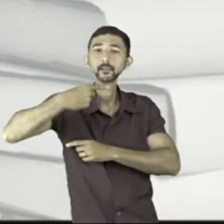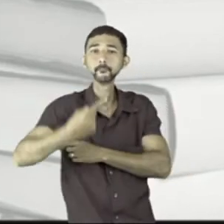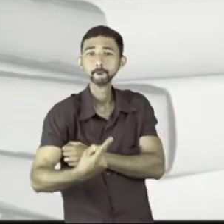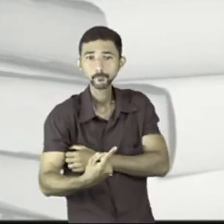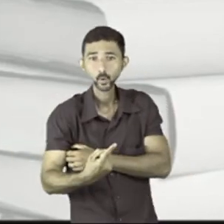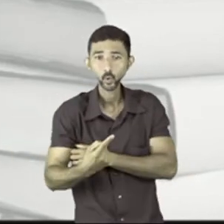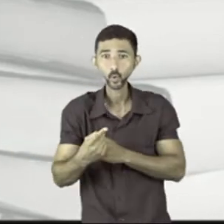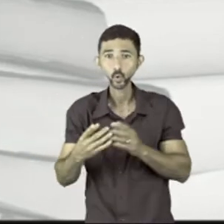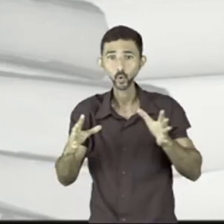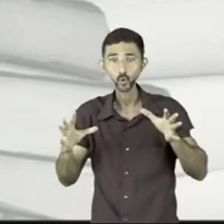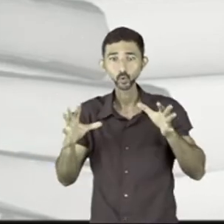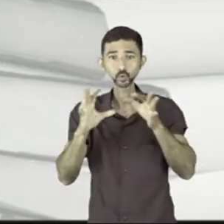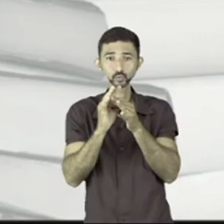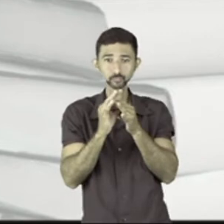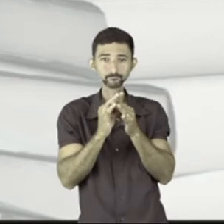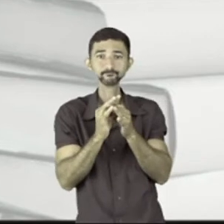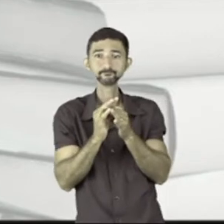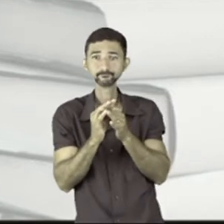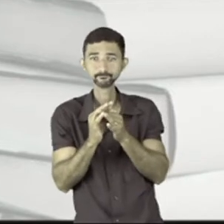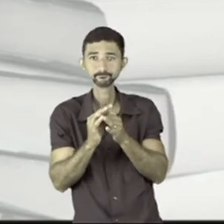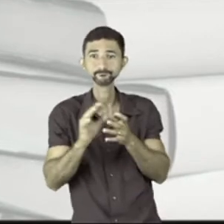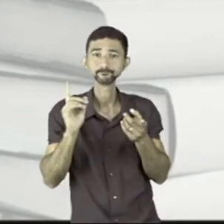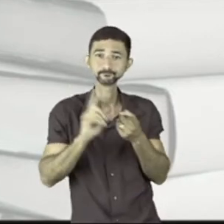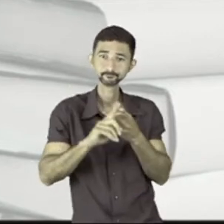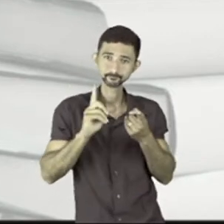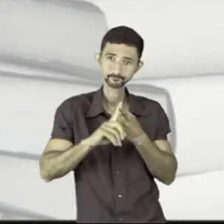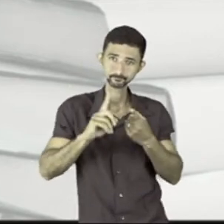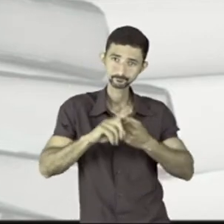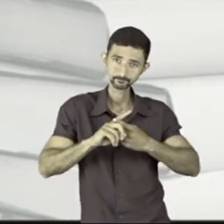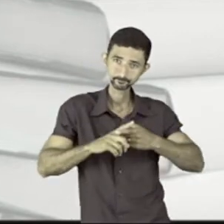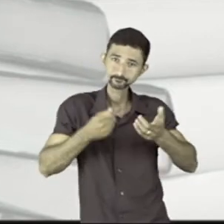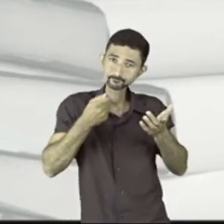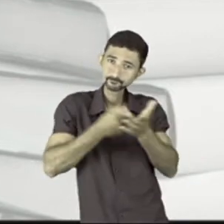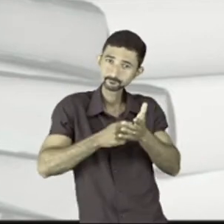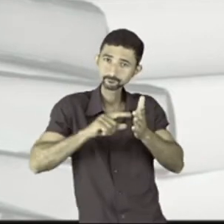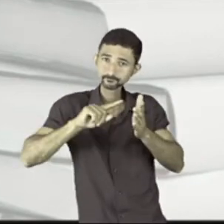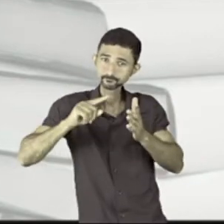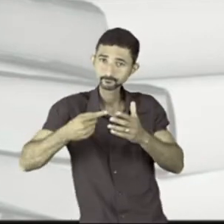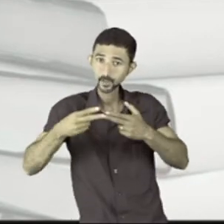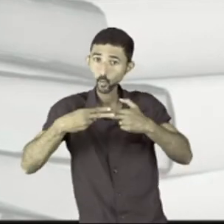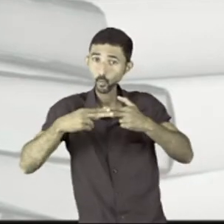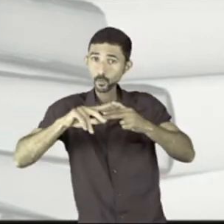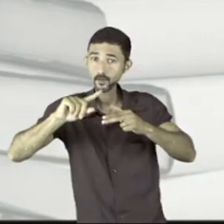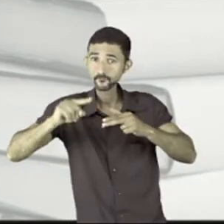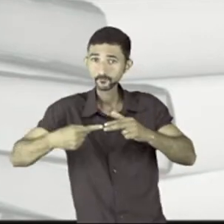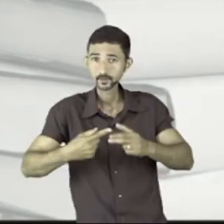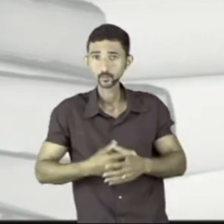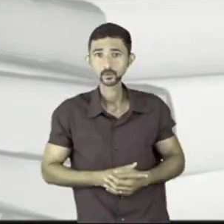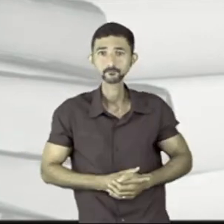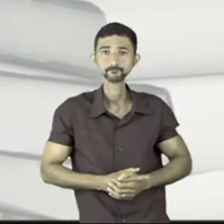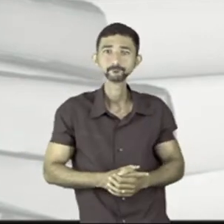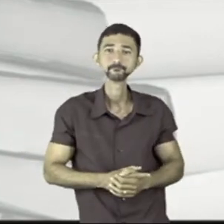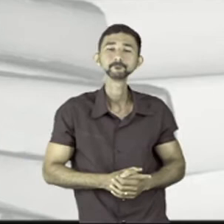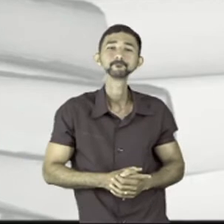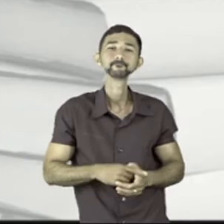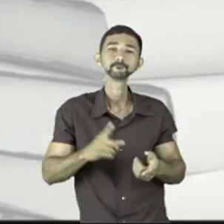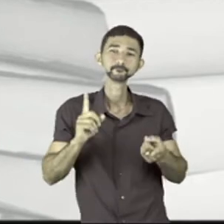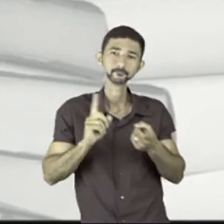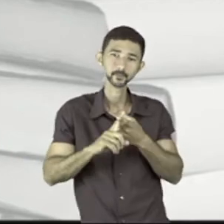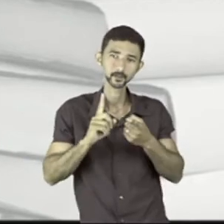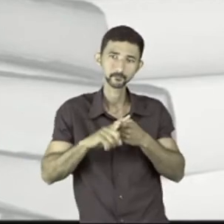da minha conjunção, eu também tenho a obrigatoriedade de usar vírgula. E aqui,